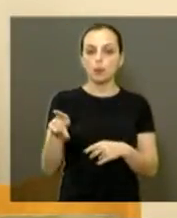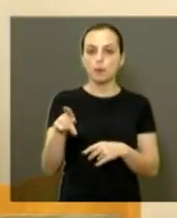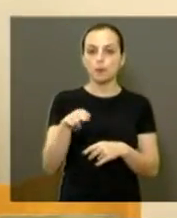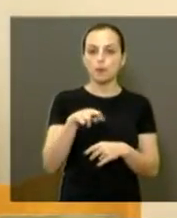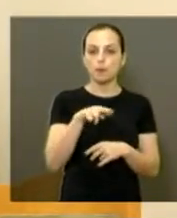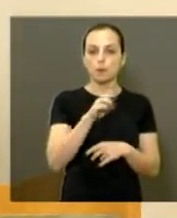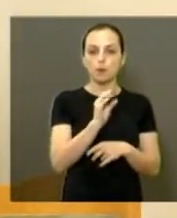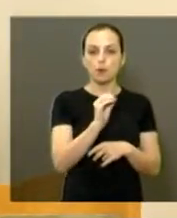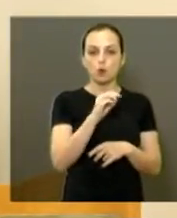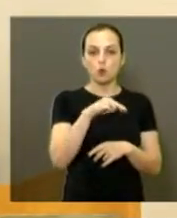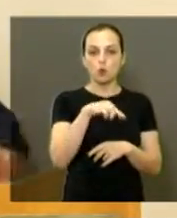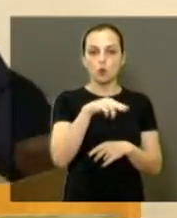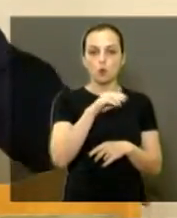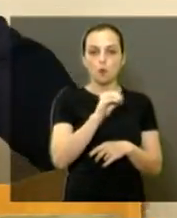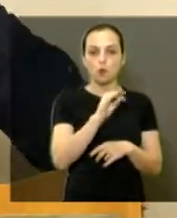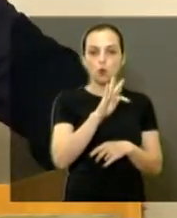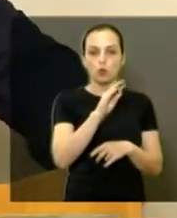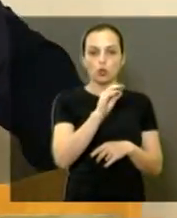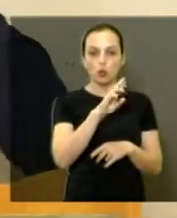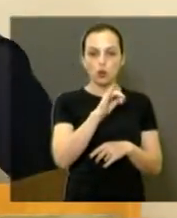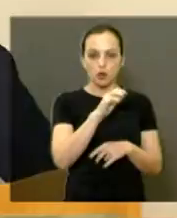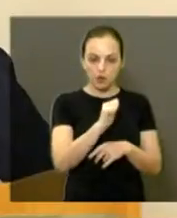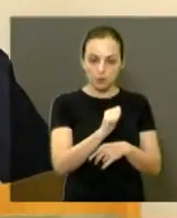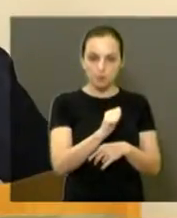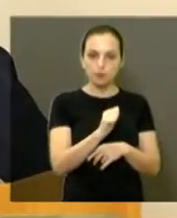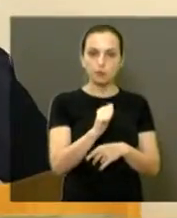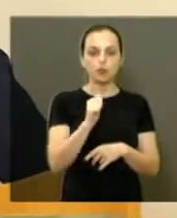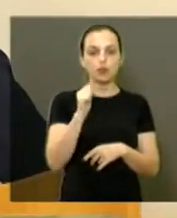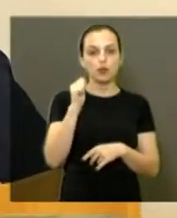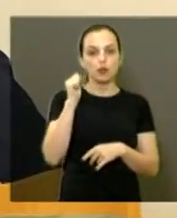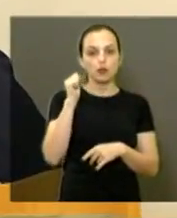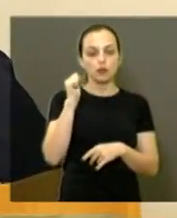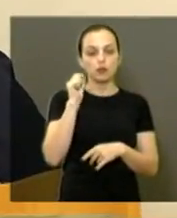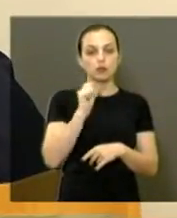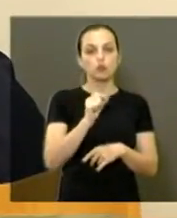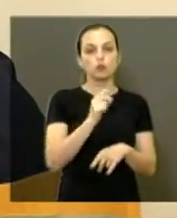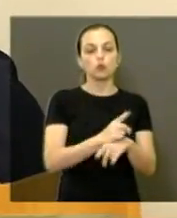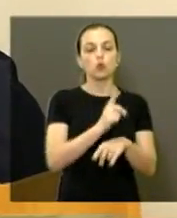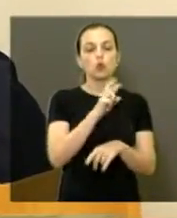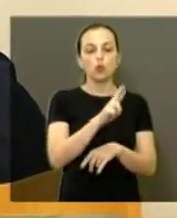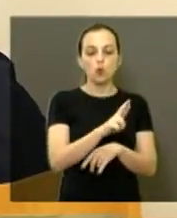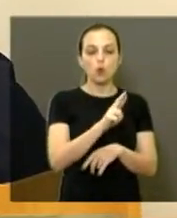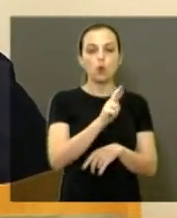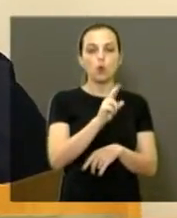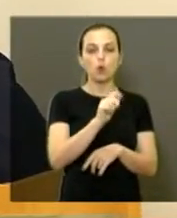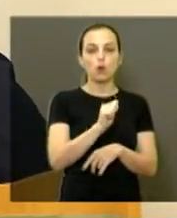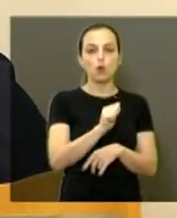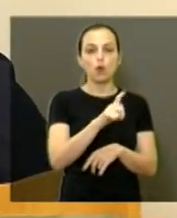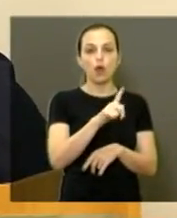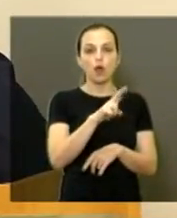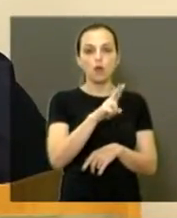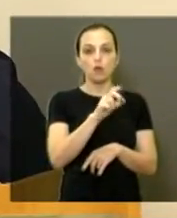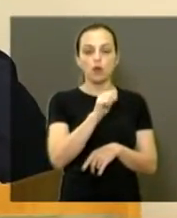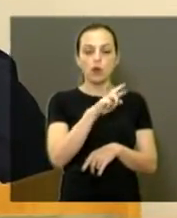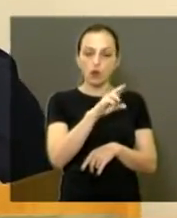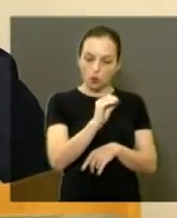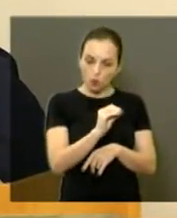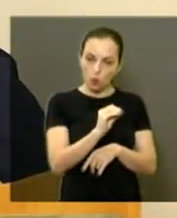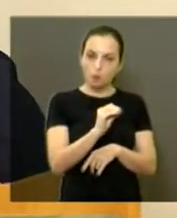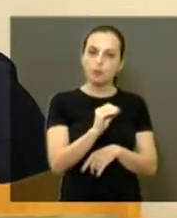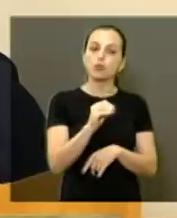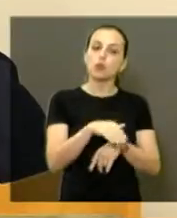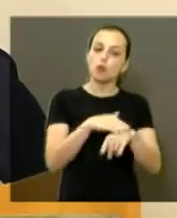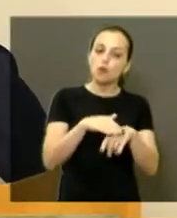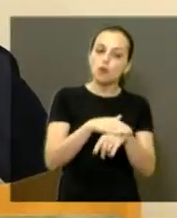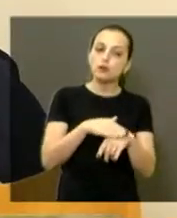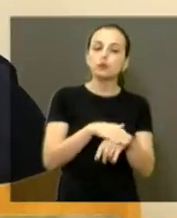pedido ao promotor, doutor Álvaro André Cruz Júnior, que sentou com a prefeitura, eu vou até procurar ele